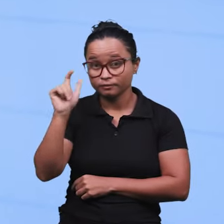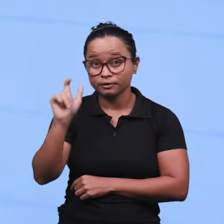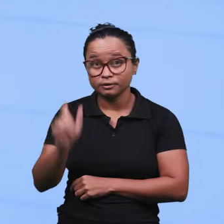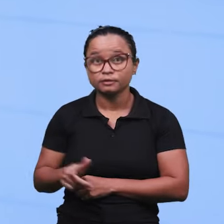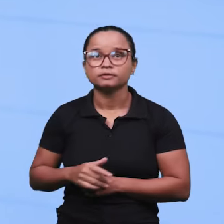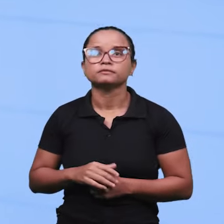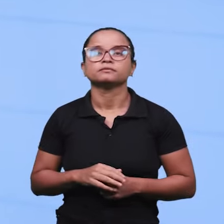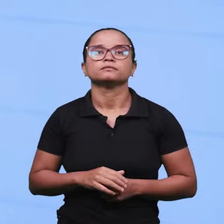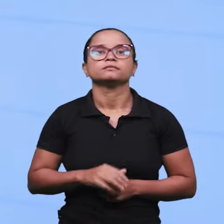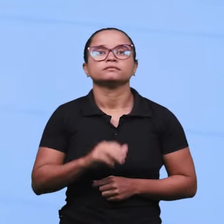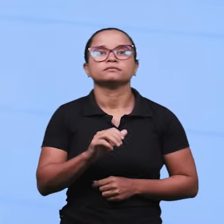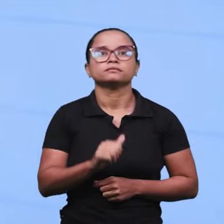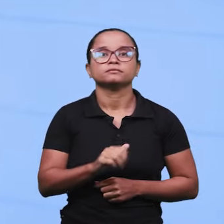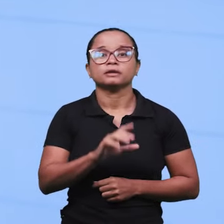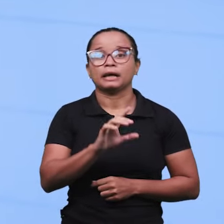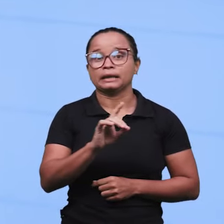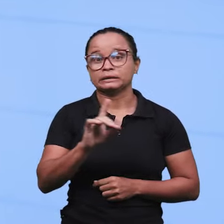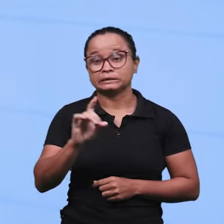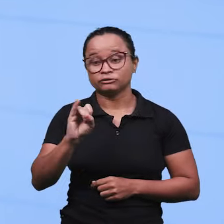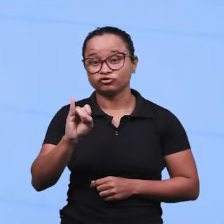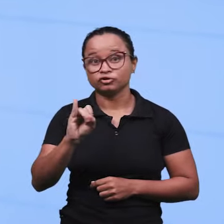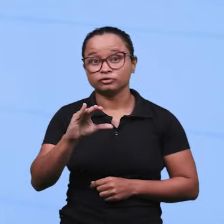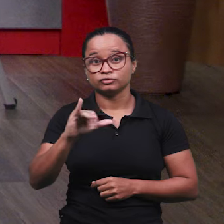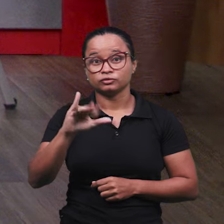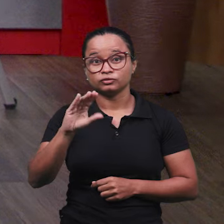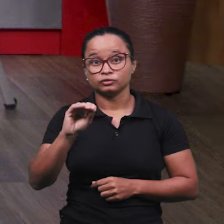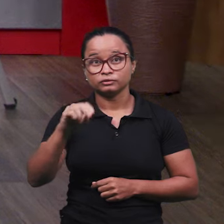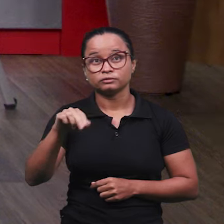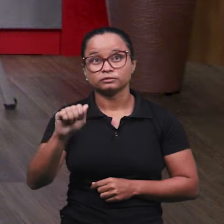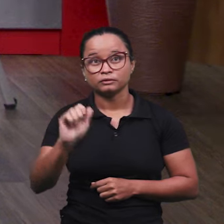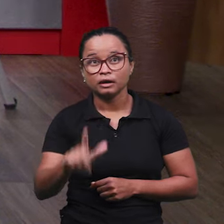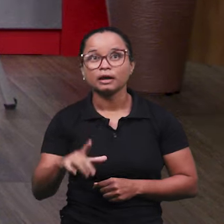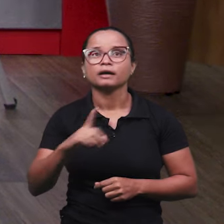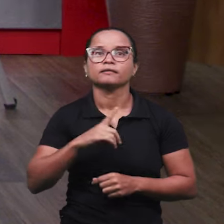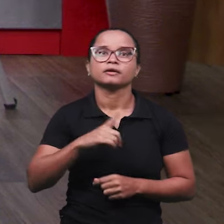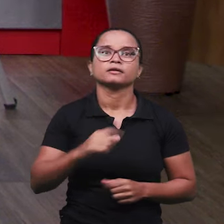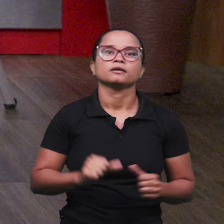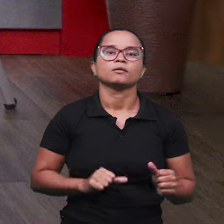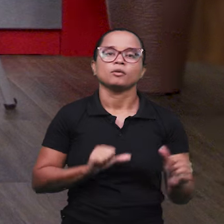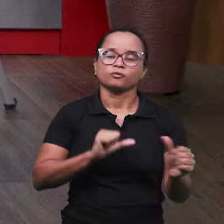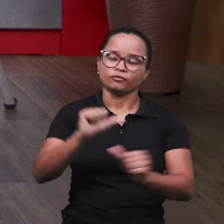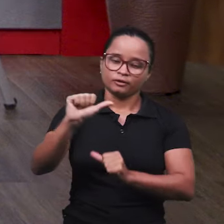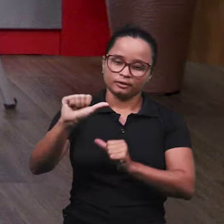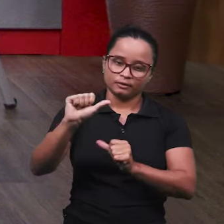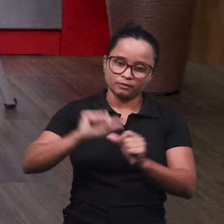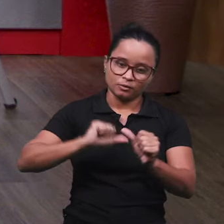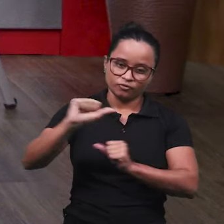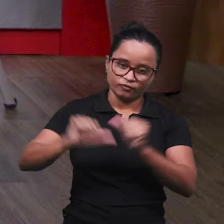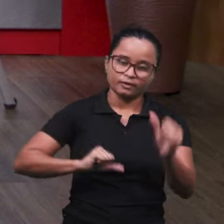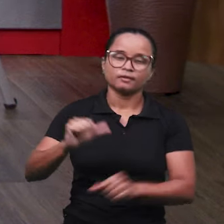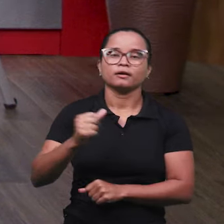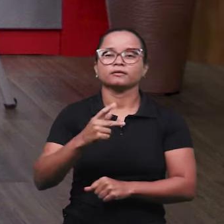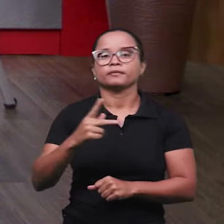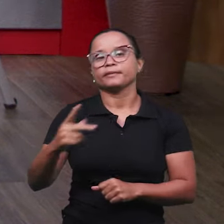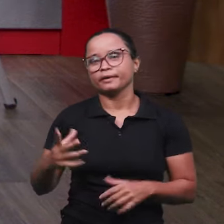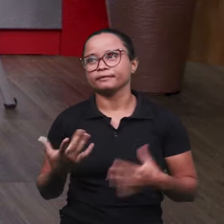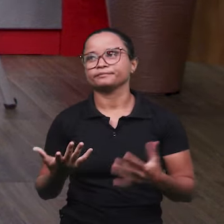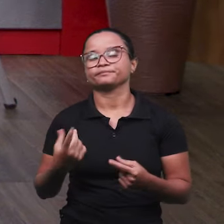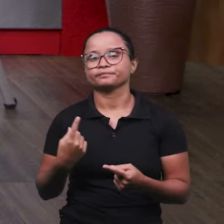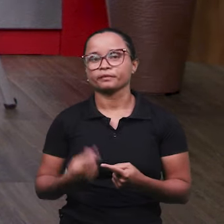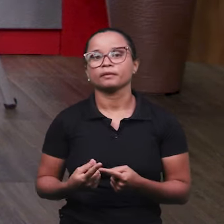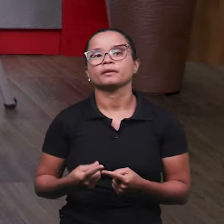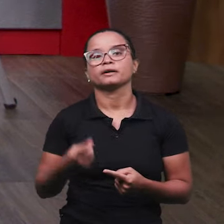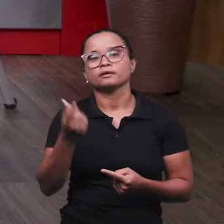adicional, obviamente vai ter uma retificação, né, doutora, do PPP, que a empresa vai ter que providenciar para que